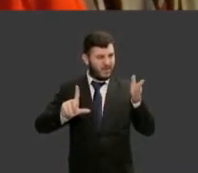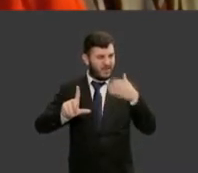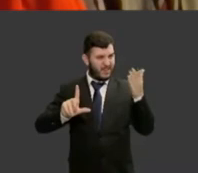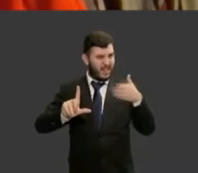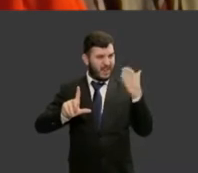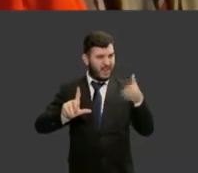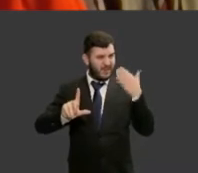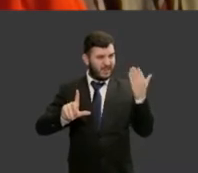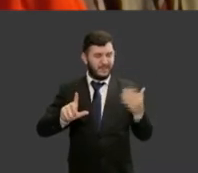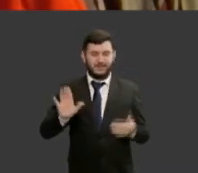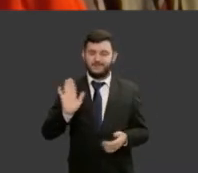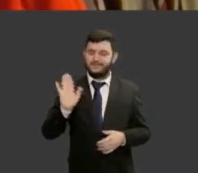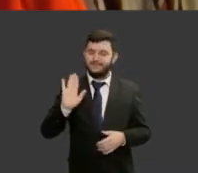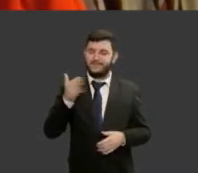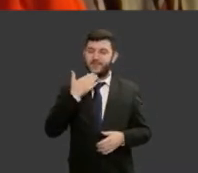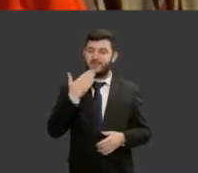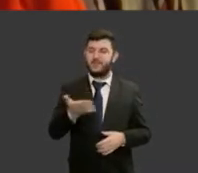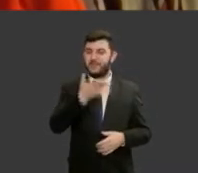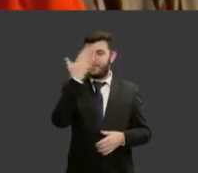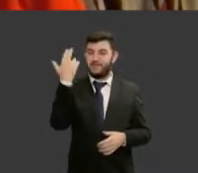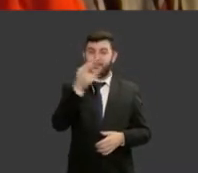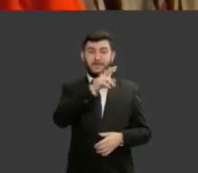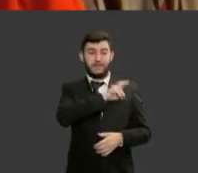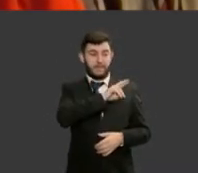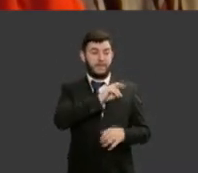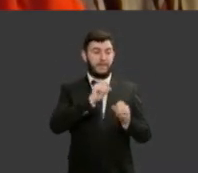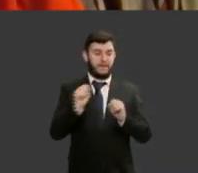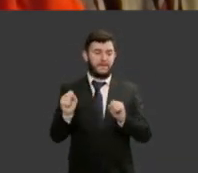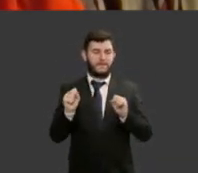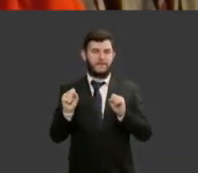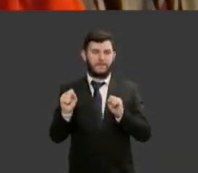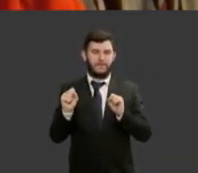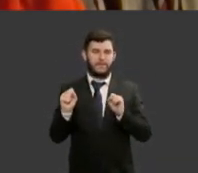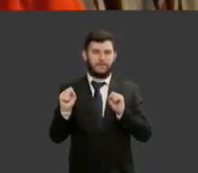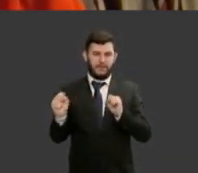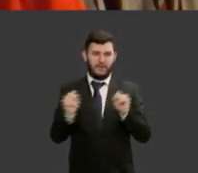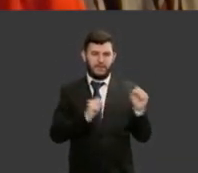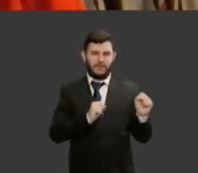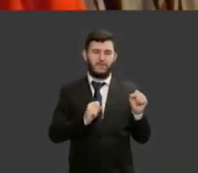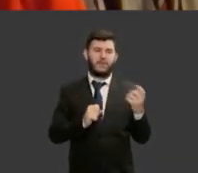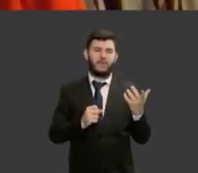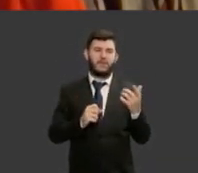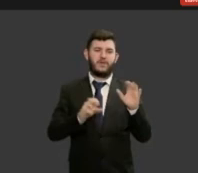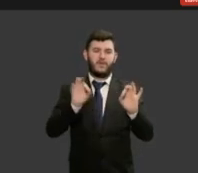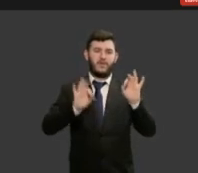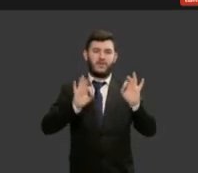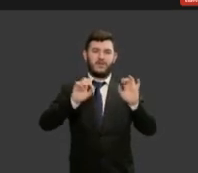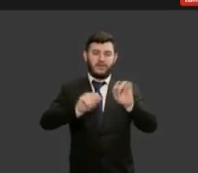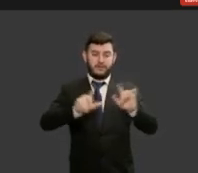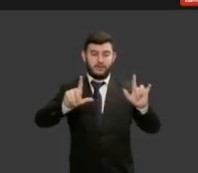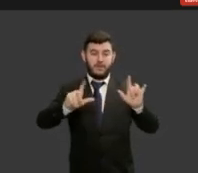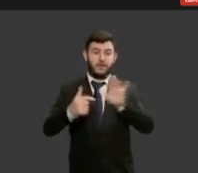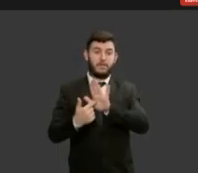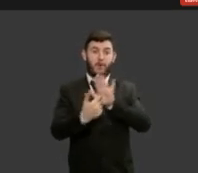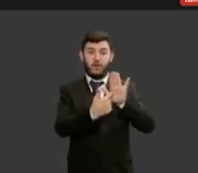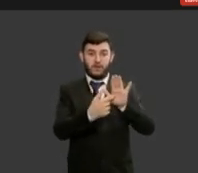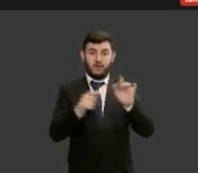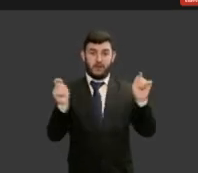a organização se é possível a exibição dos slides